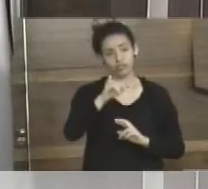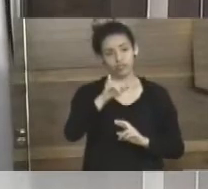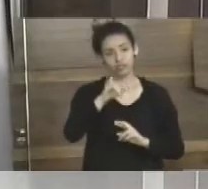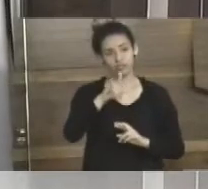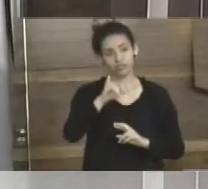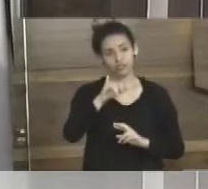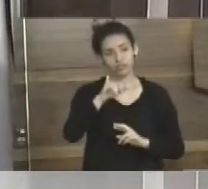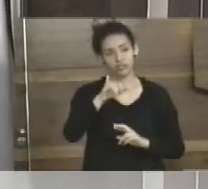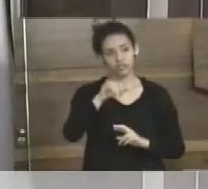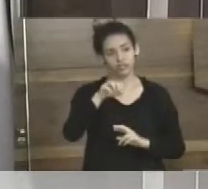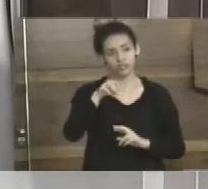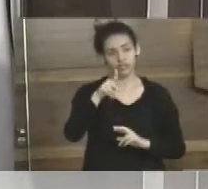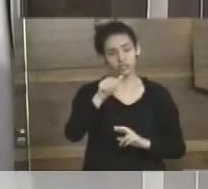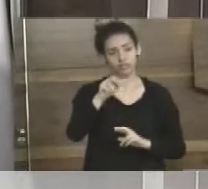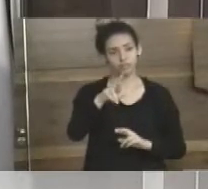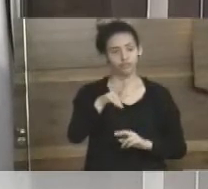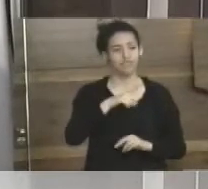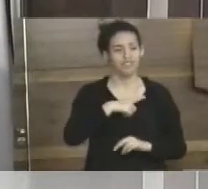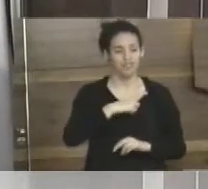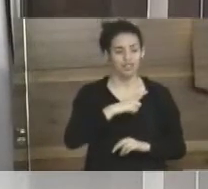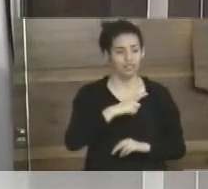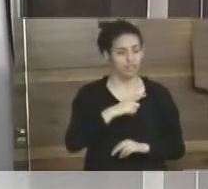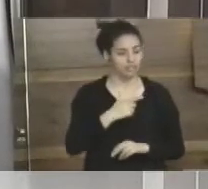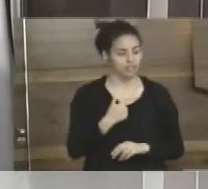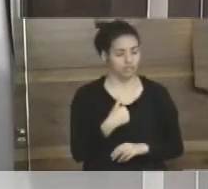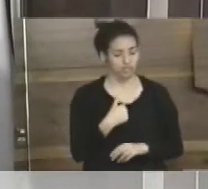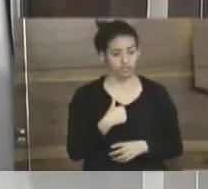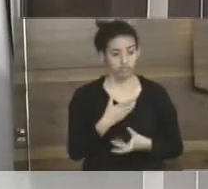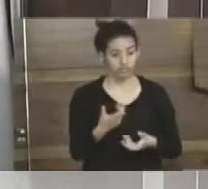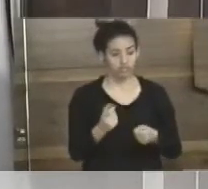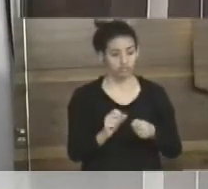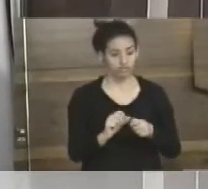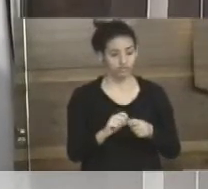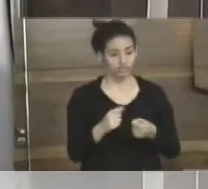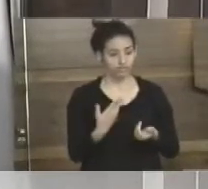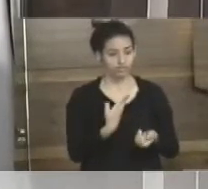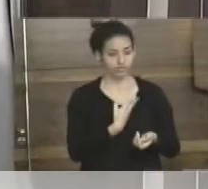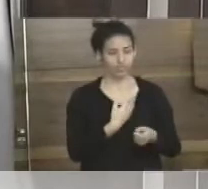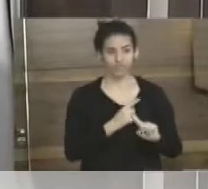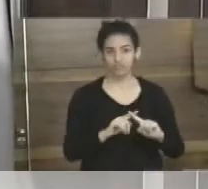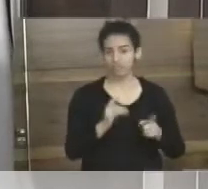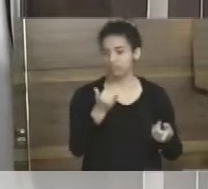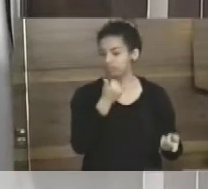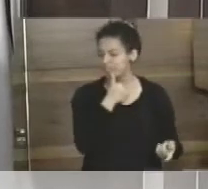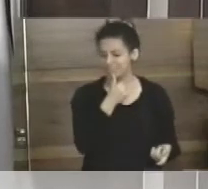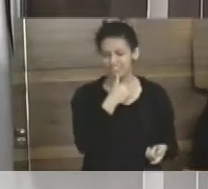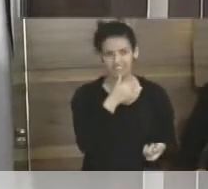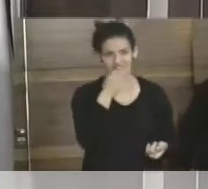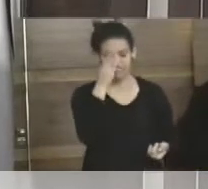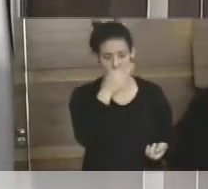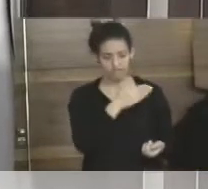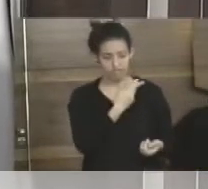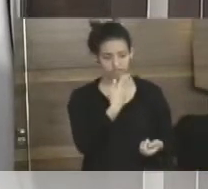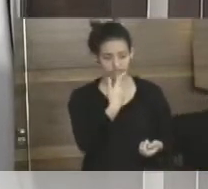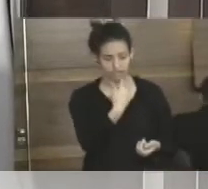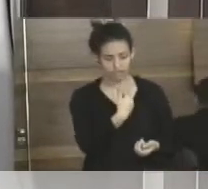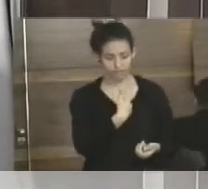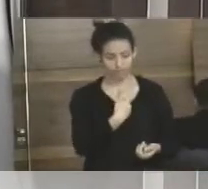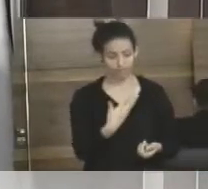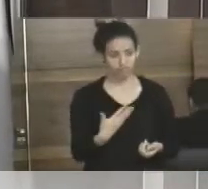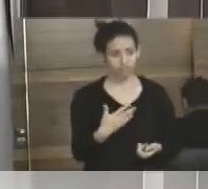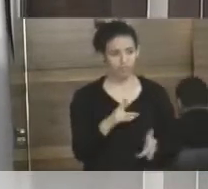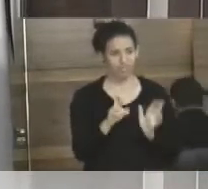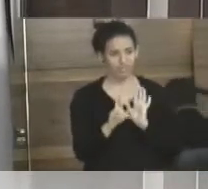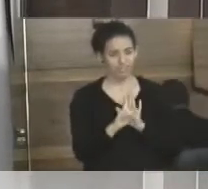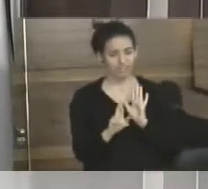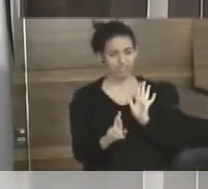tenho até fazer boa parceria, mas esse dia eu estive lá, felizmente, pessoal, não fui bem atendido. É uma